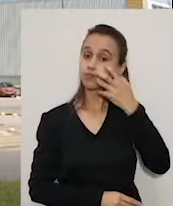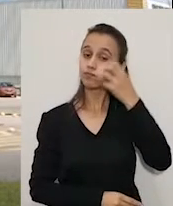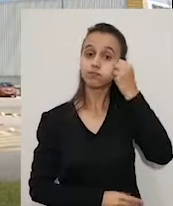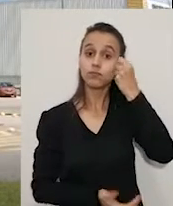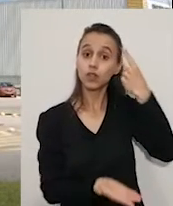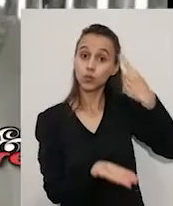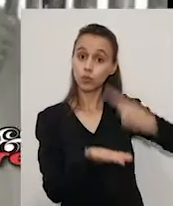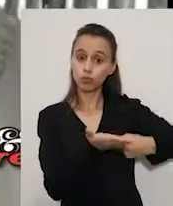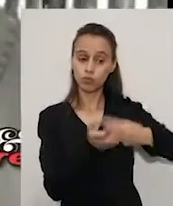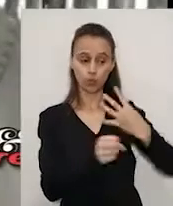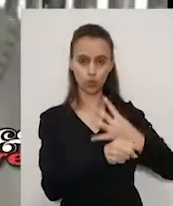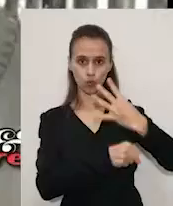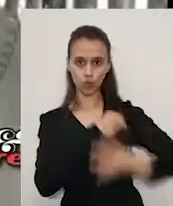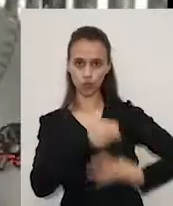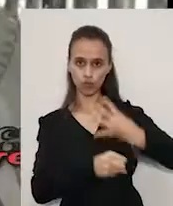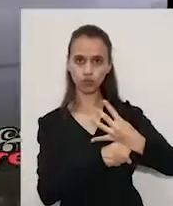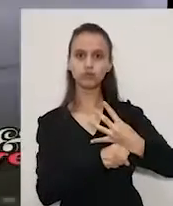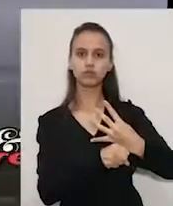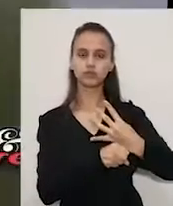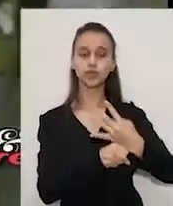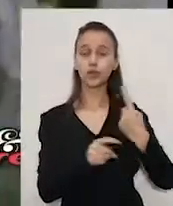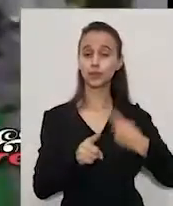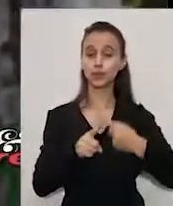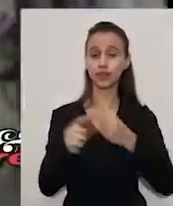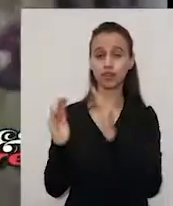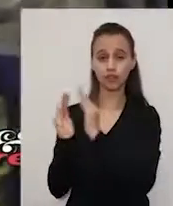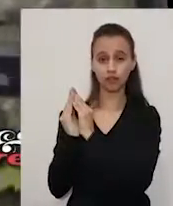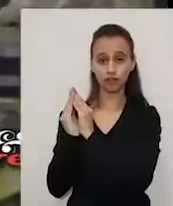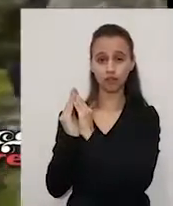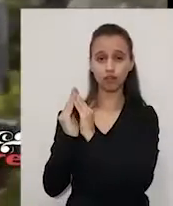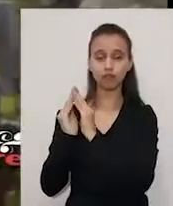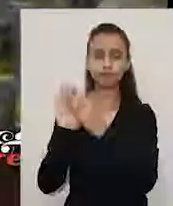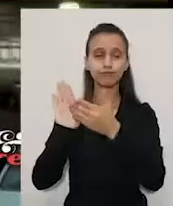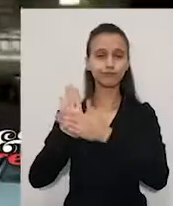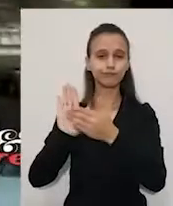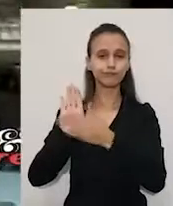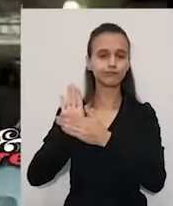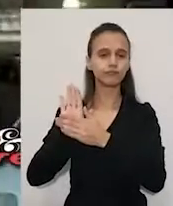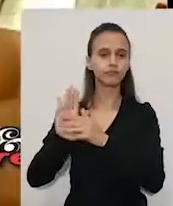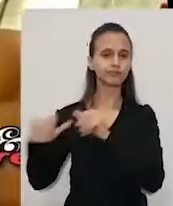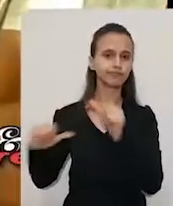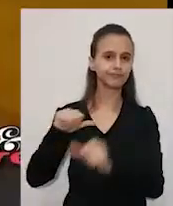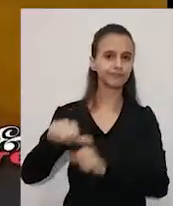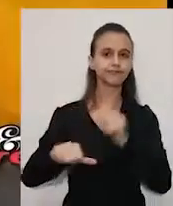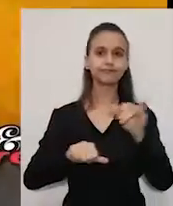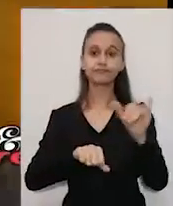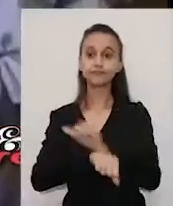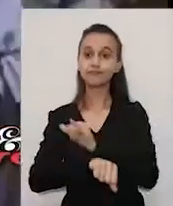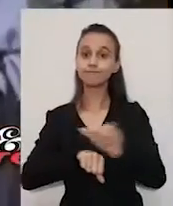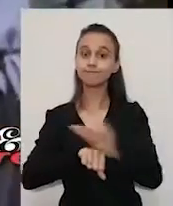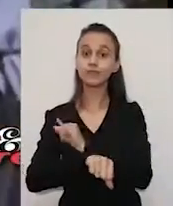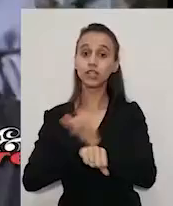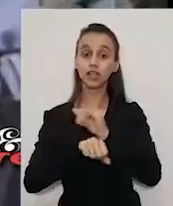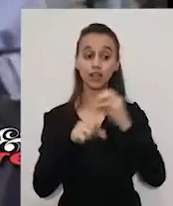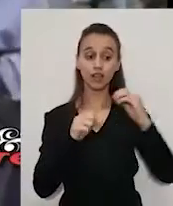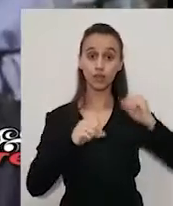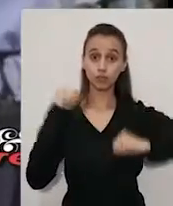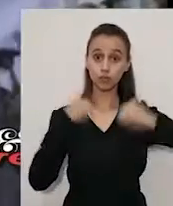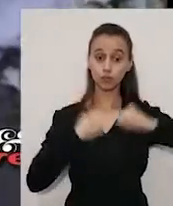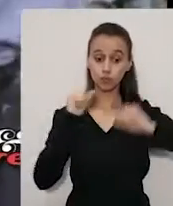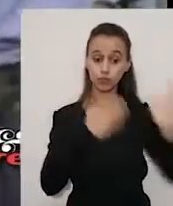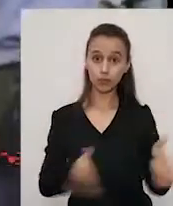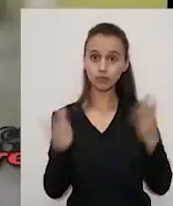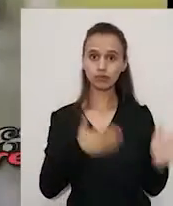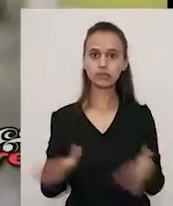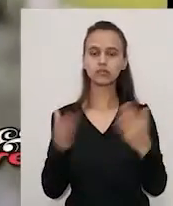PLR de quatro anos. Isso porque a empresa alterou as estratégias e a cadência da linha de produção, o